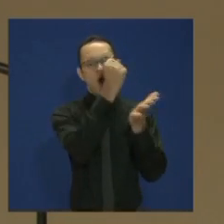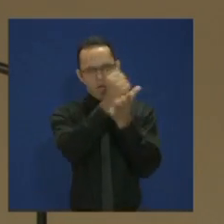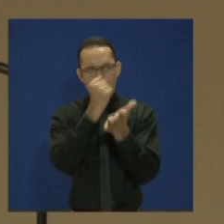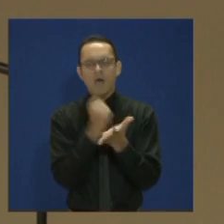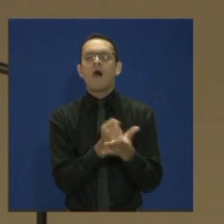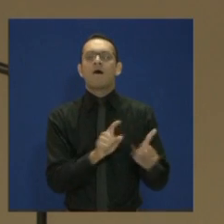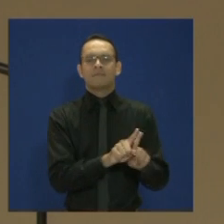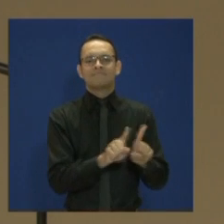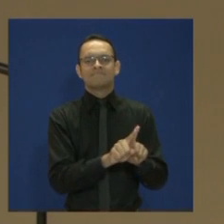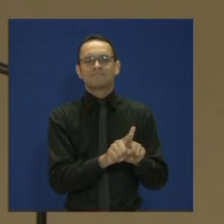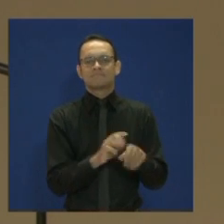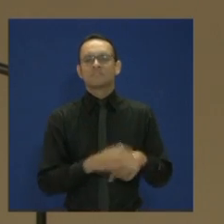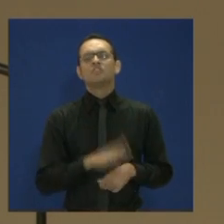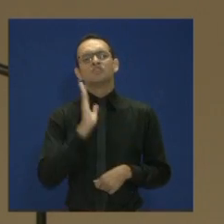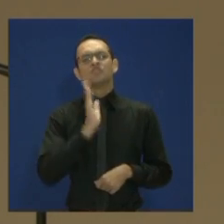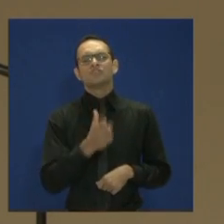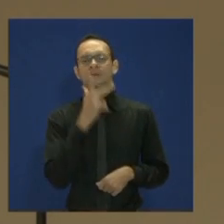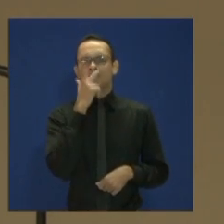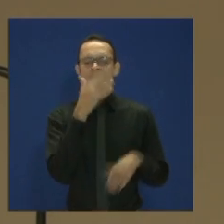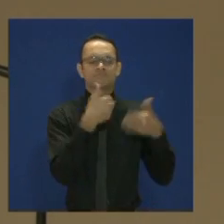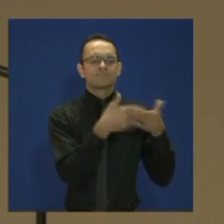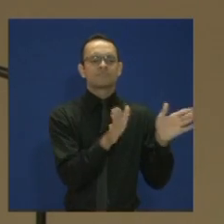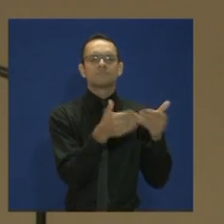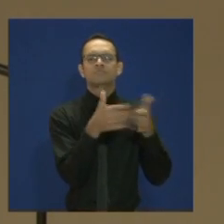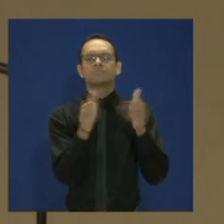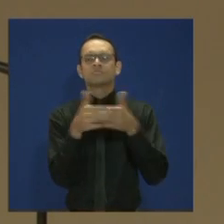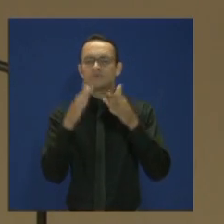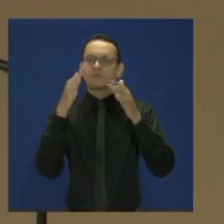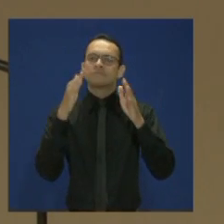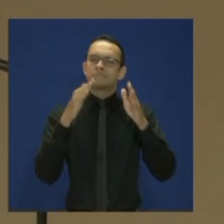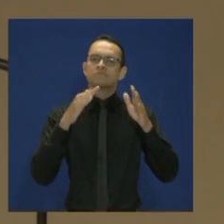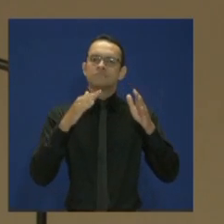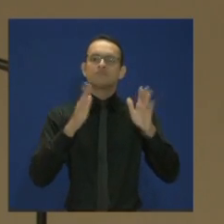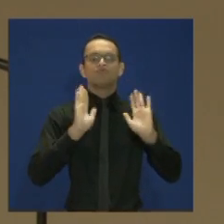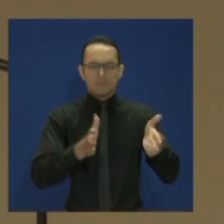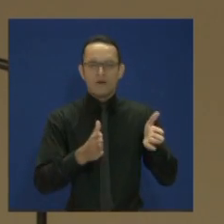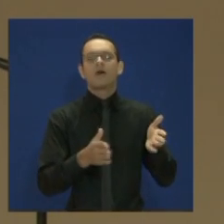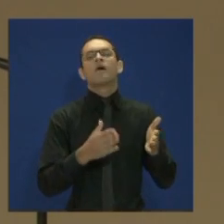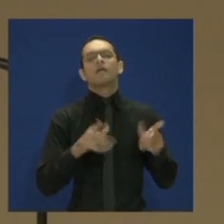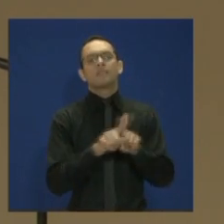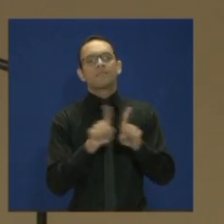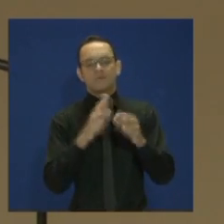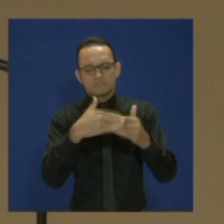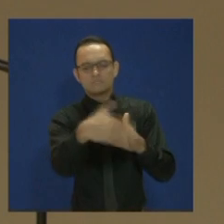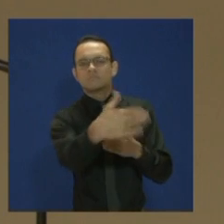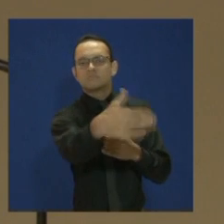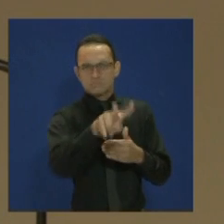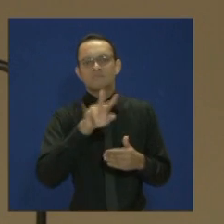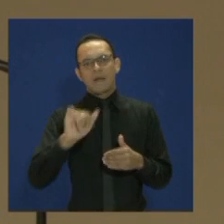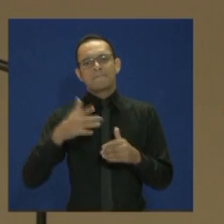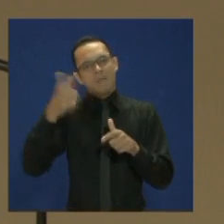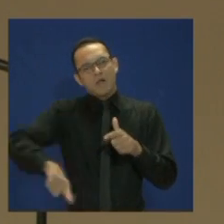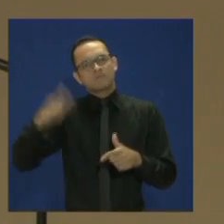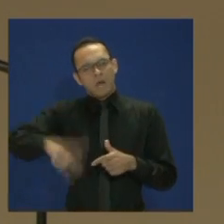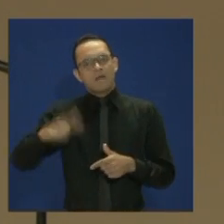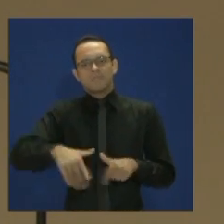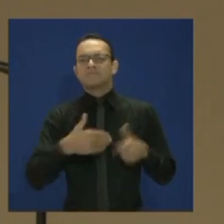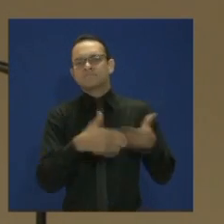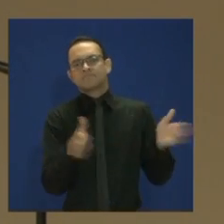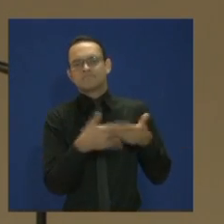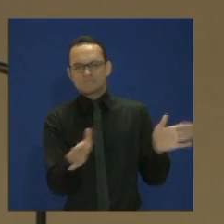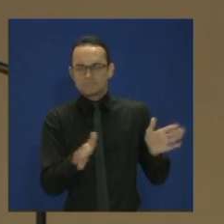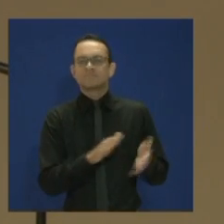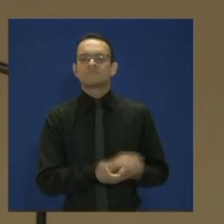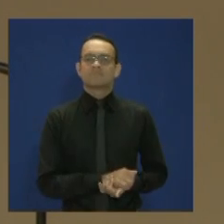Várias portas lhes foram, várias portas lhes serão abertas. Serão para alguns as